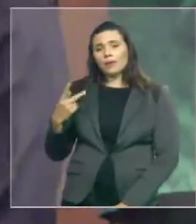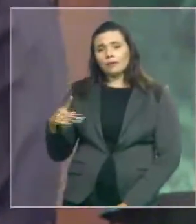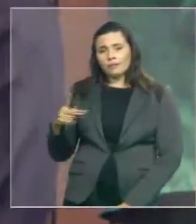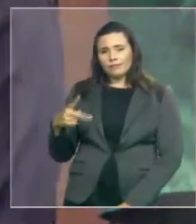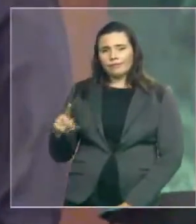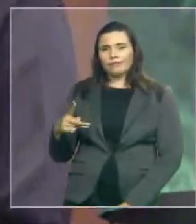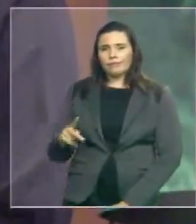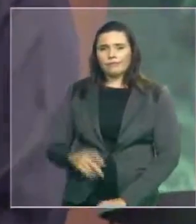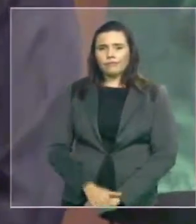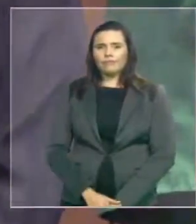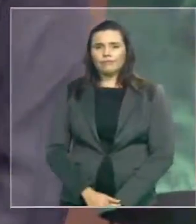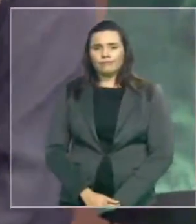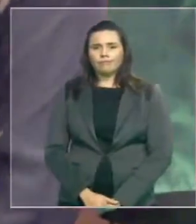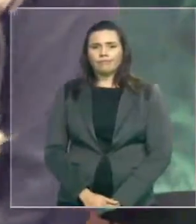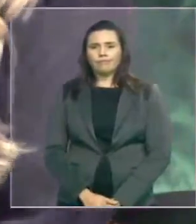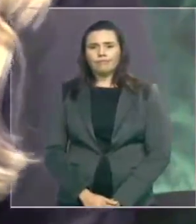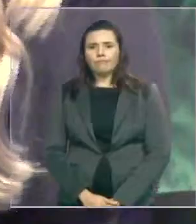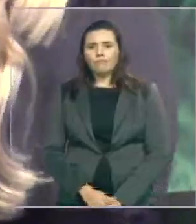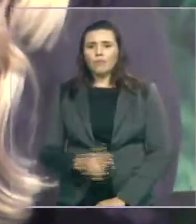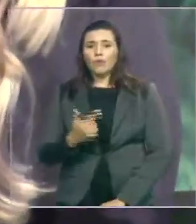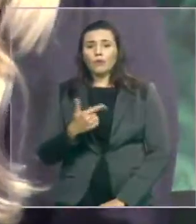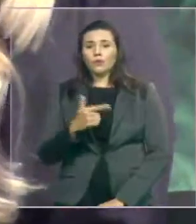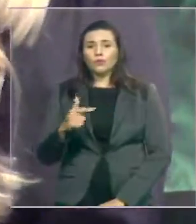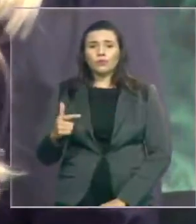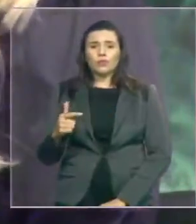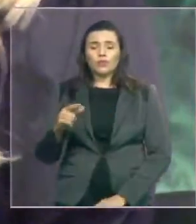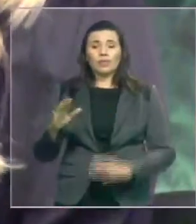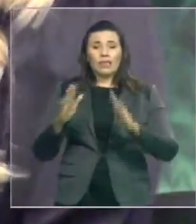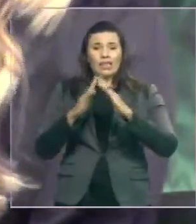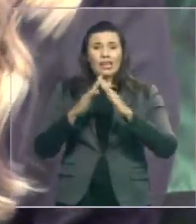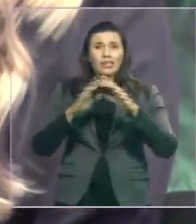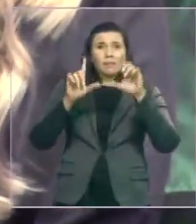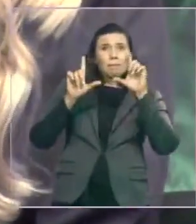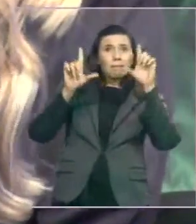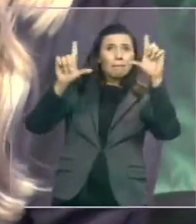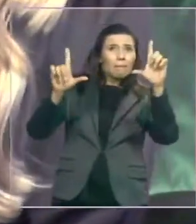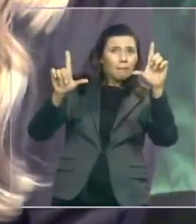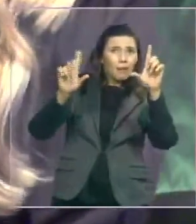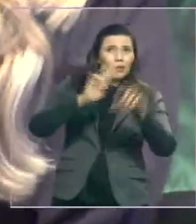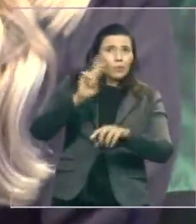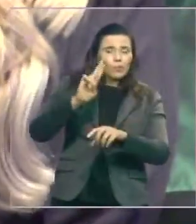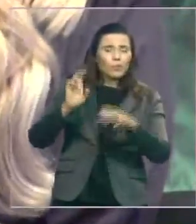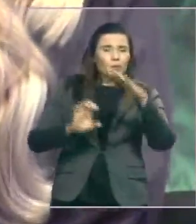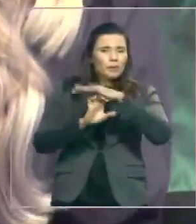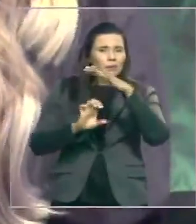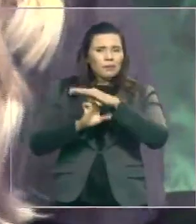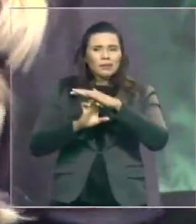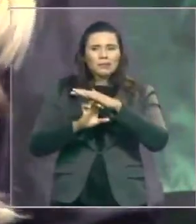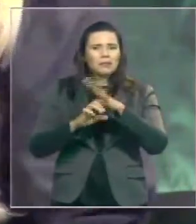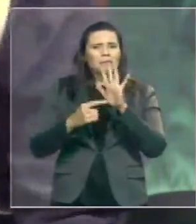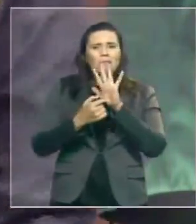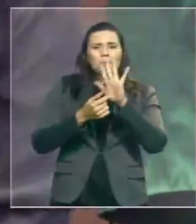Não tem placa de identificação da empresa, não tem identificação alguma de nada.